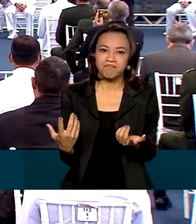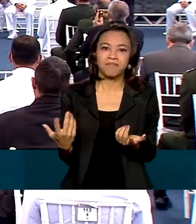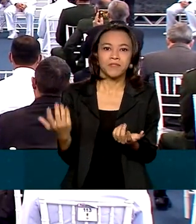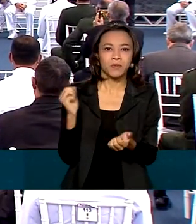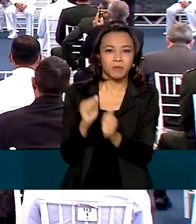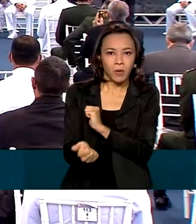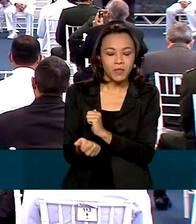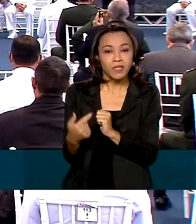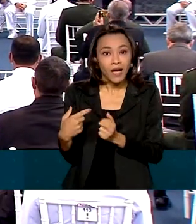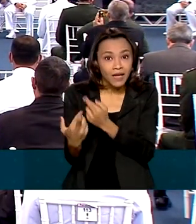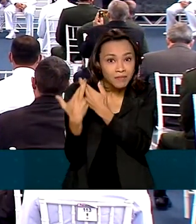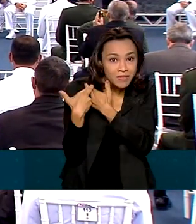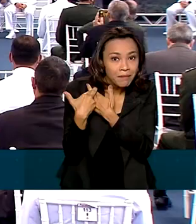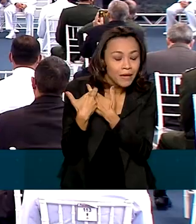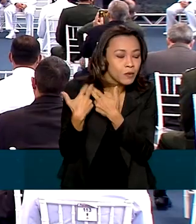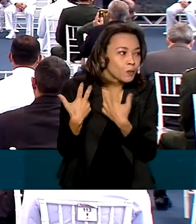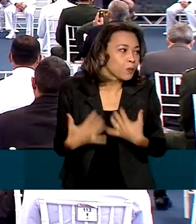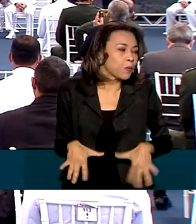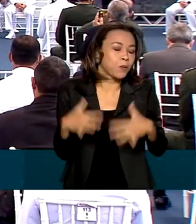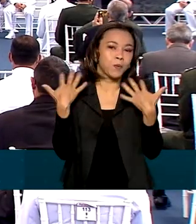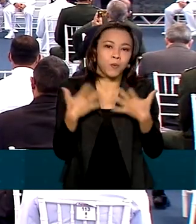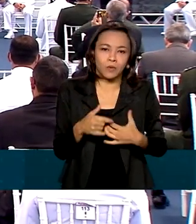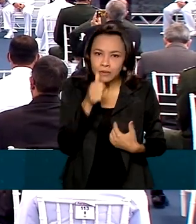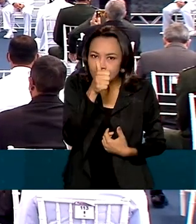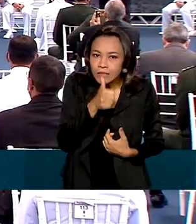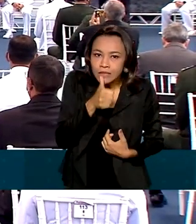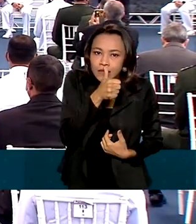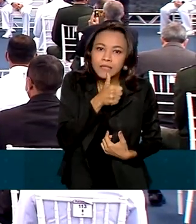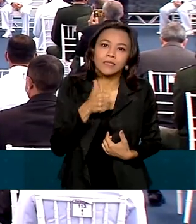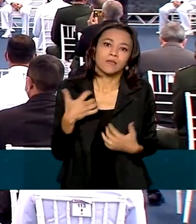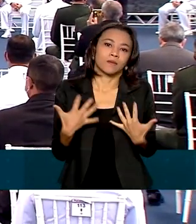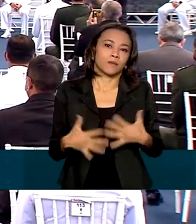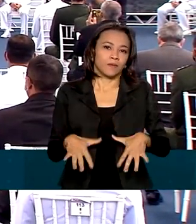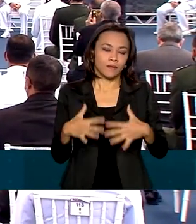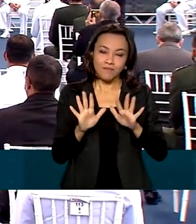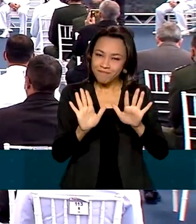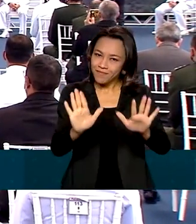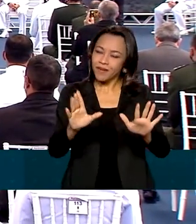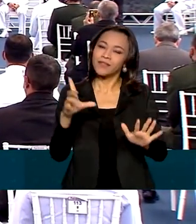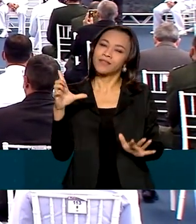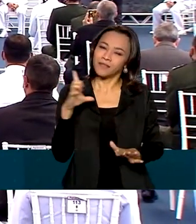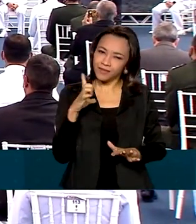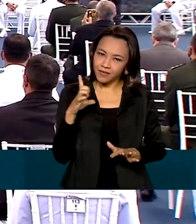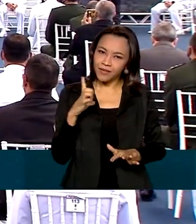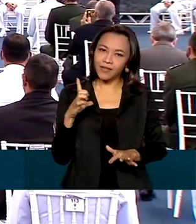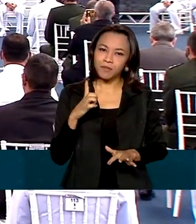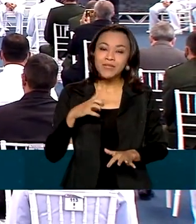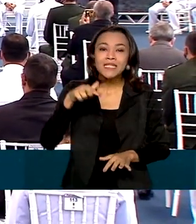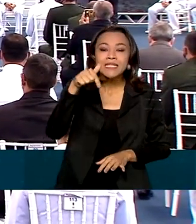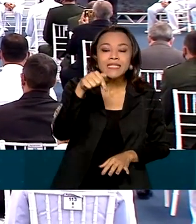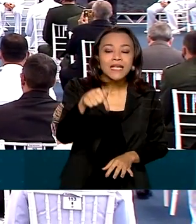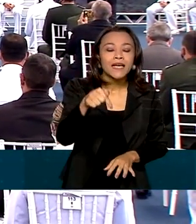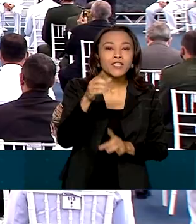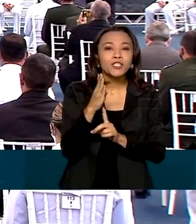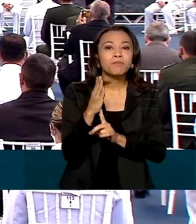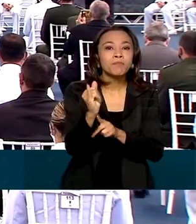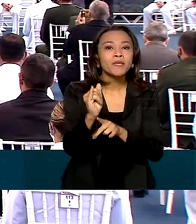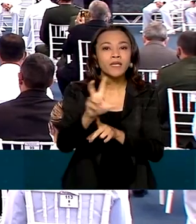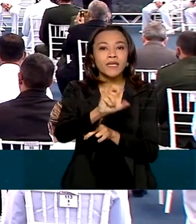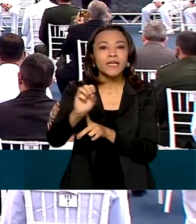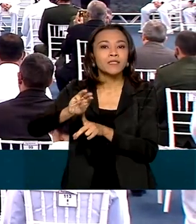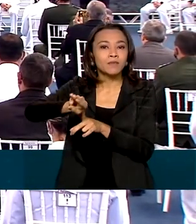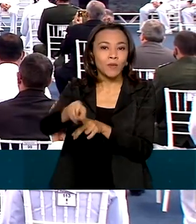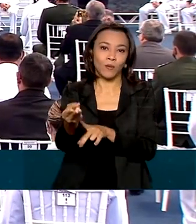responsabilidade é grande, o sacrifício é enorme, mas nós temos no mundo 7 bilhões e meio de